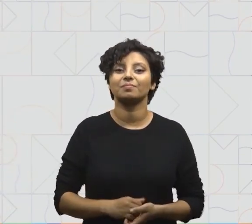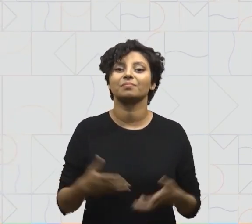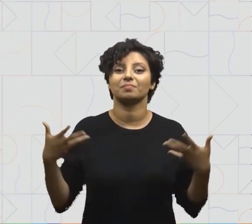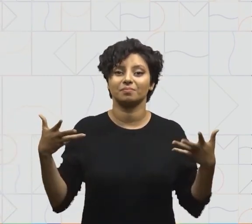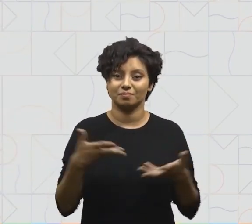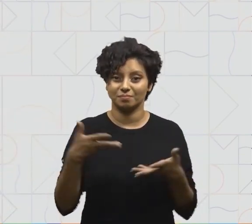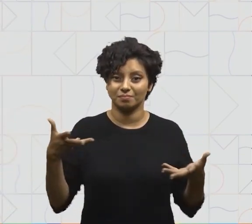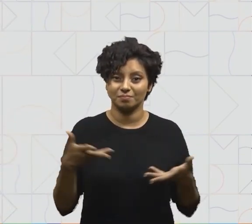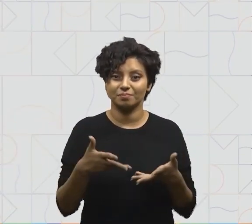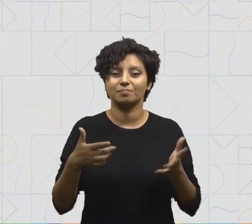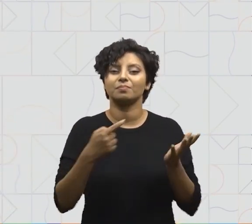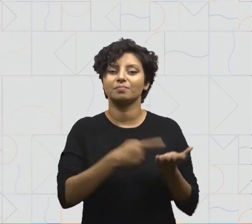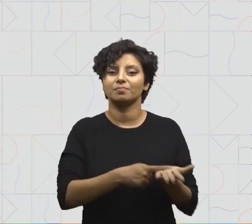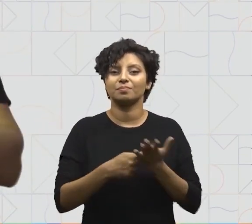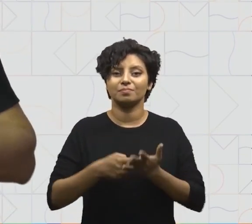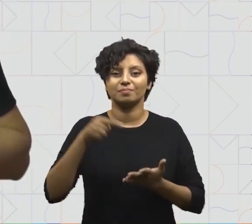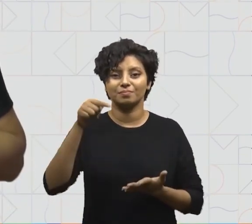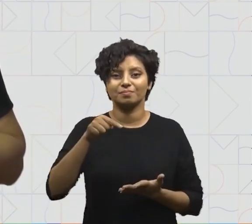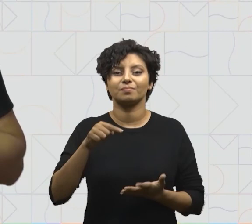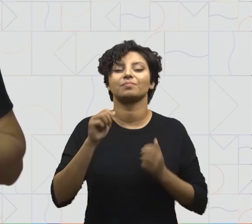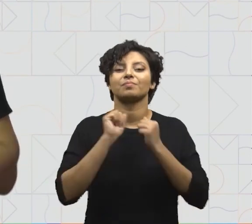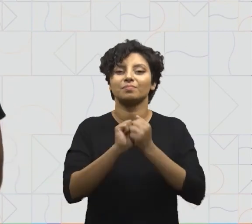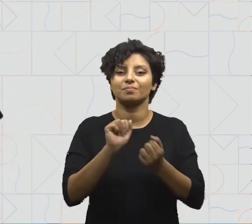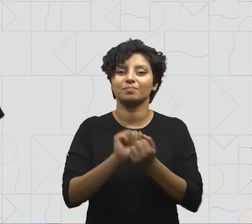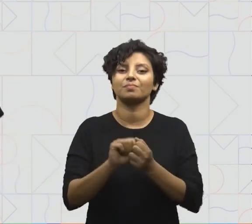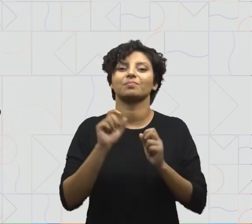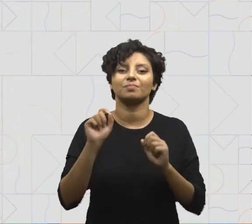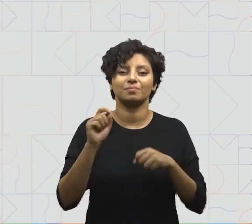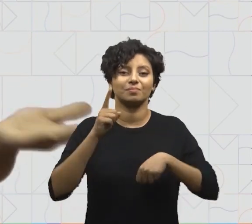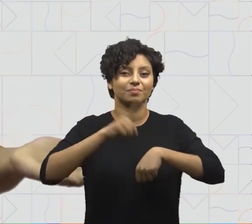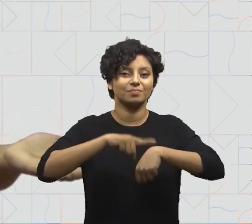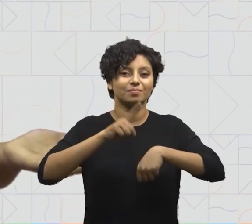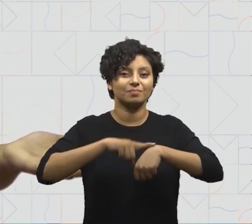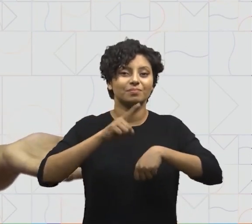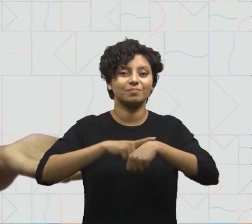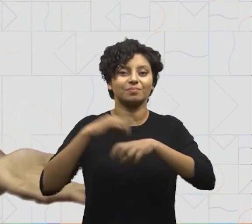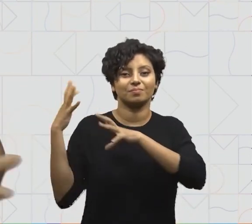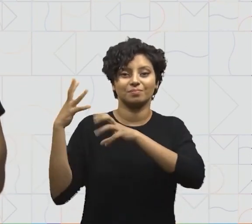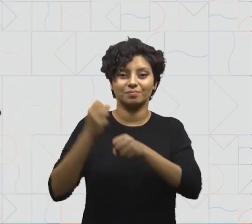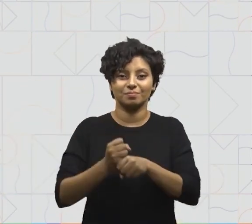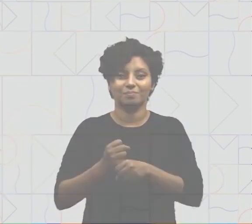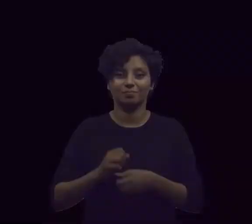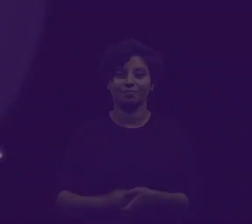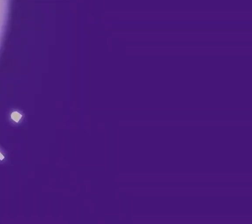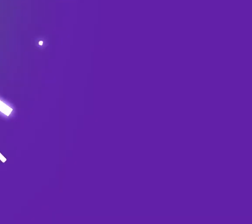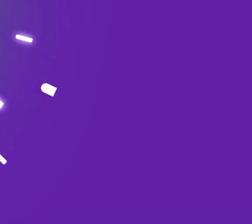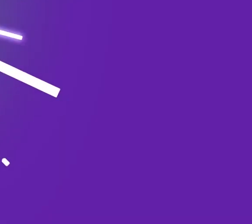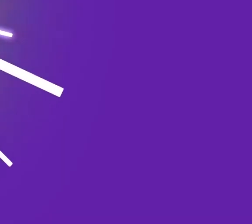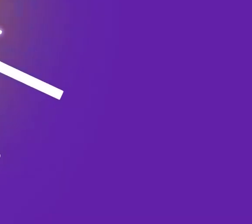E agora, eu convido você a acompanhar comigo a hora da revisão.